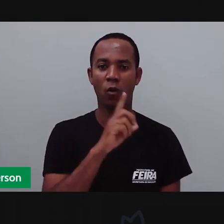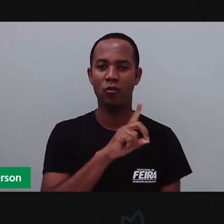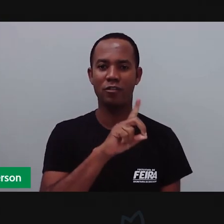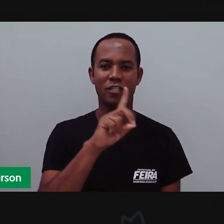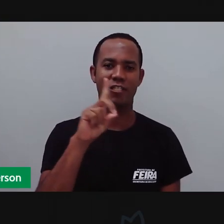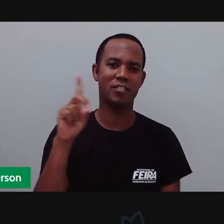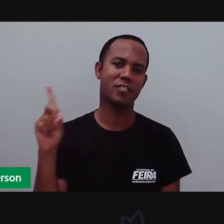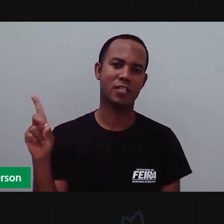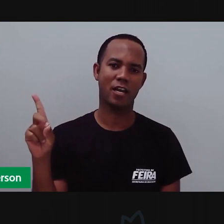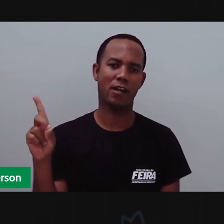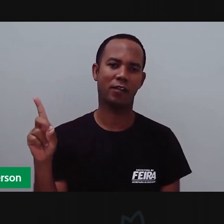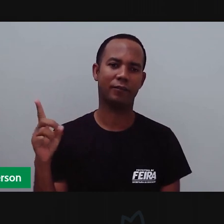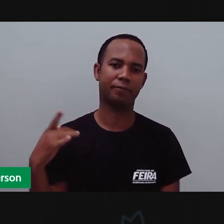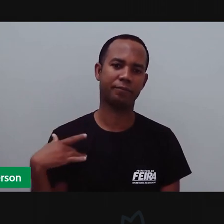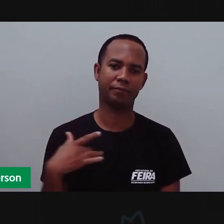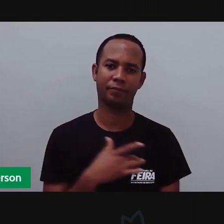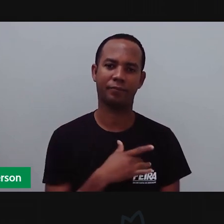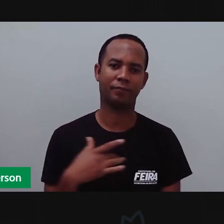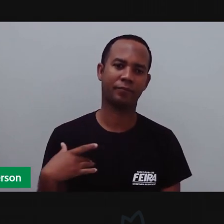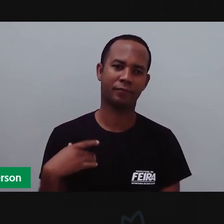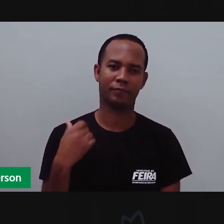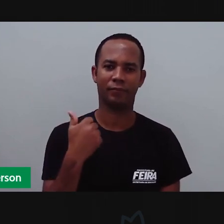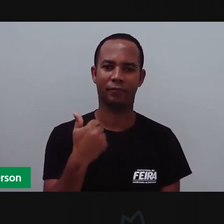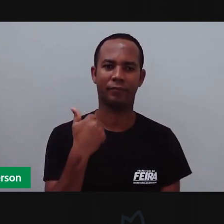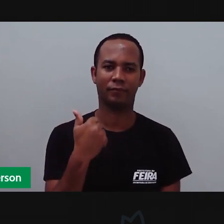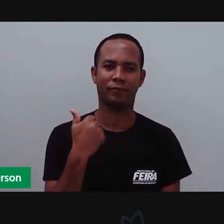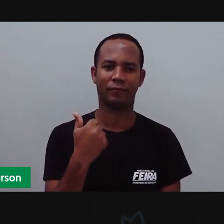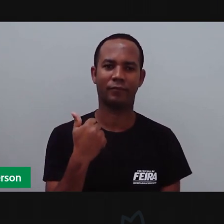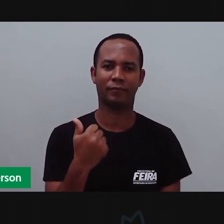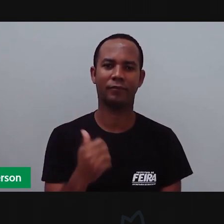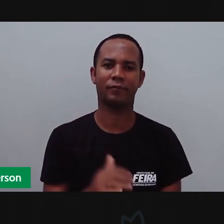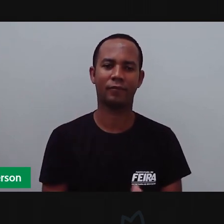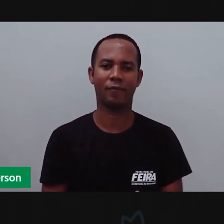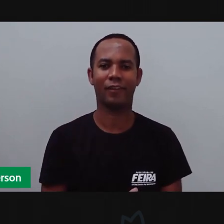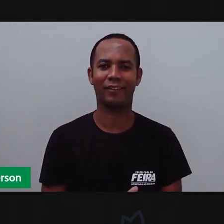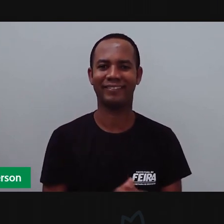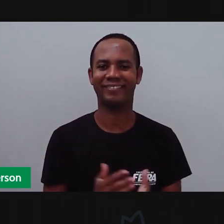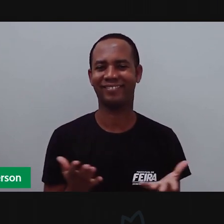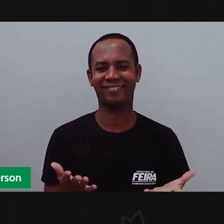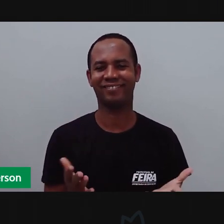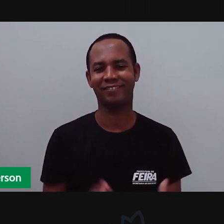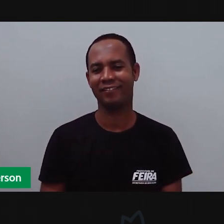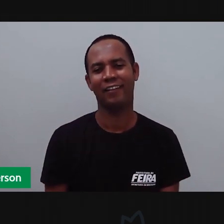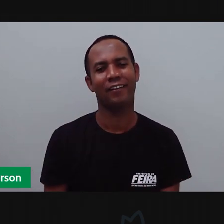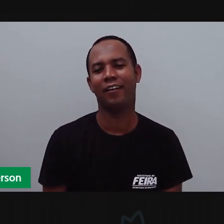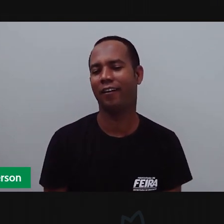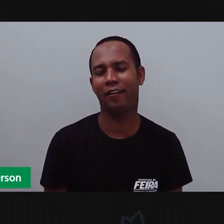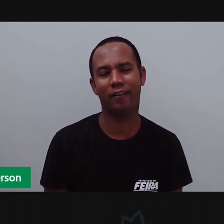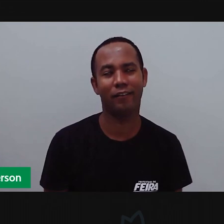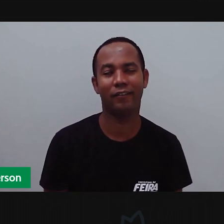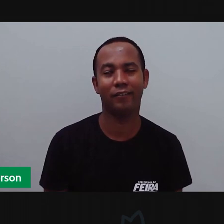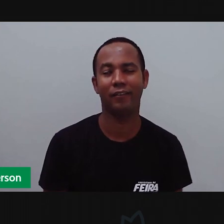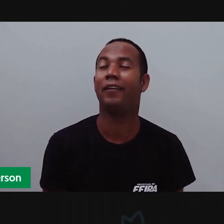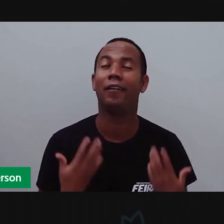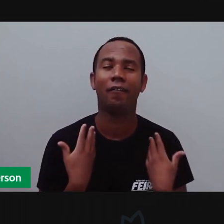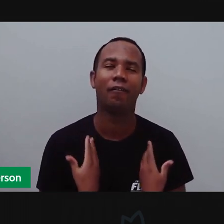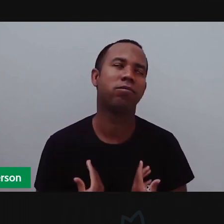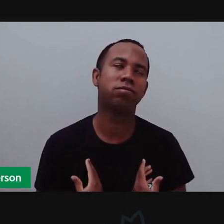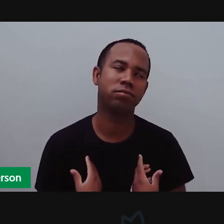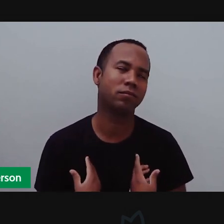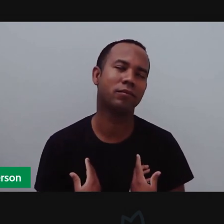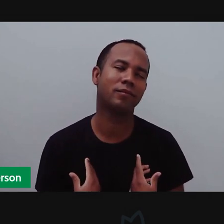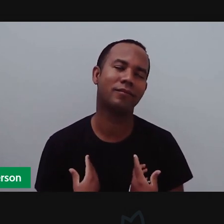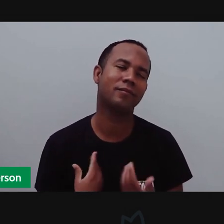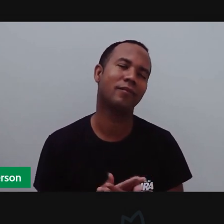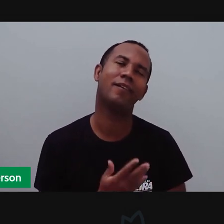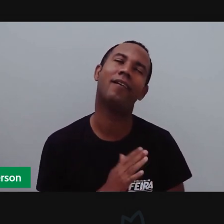Oi meus amores, Anderson que cara é essa animação, é São João, é São João, aqui ninguém